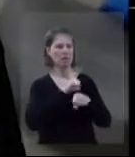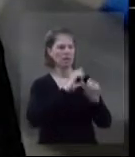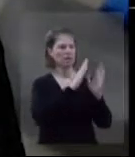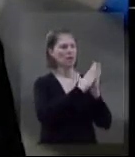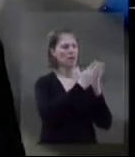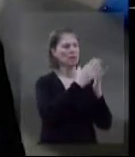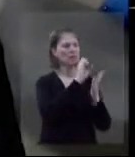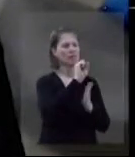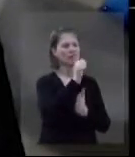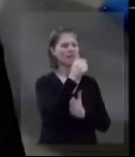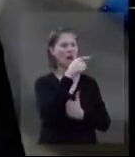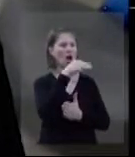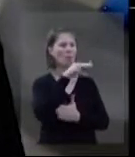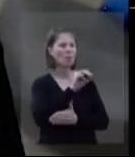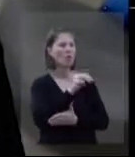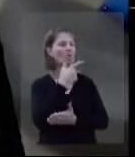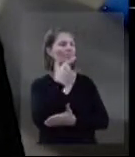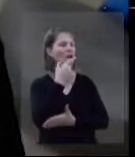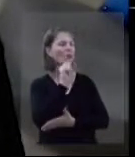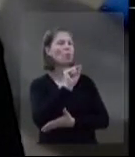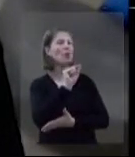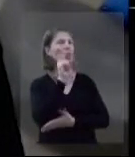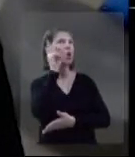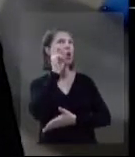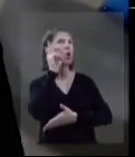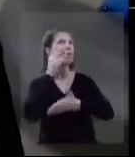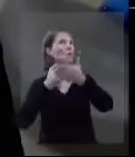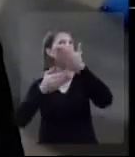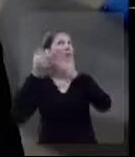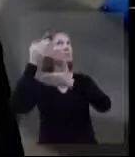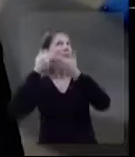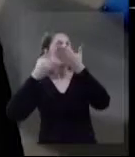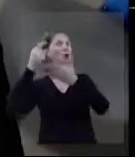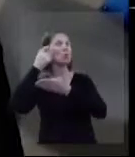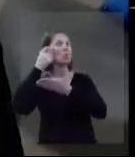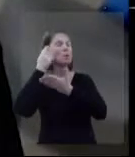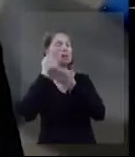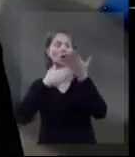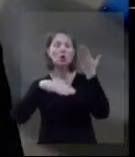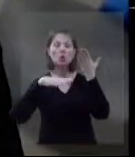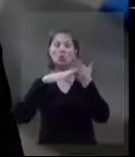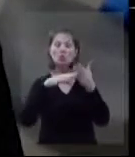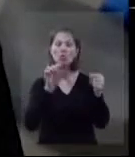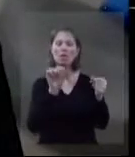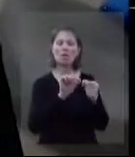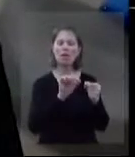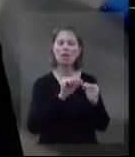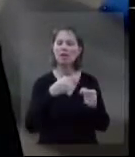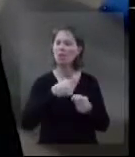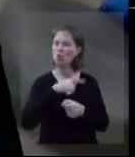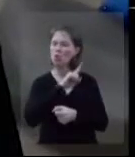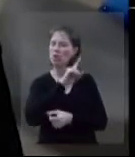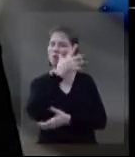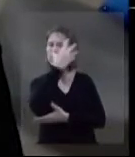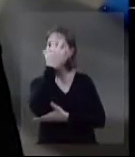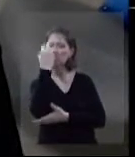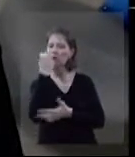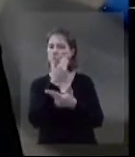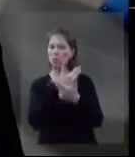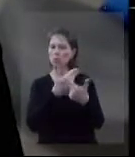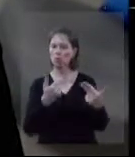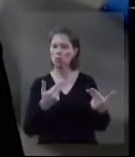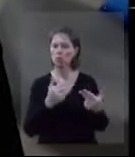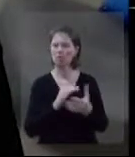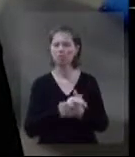O Salmo 143, 5 diz, Eu lembro do passado, penso em tudo que tens feito e não esqueço as tuas ações.